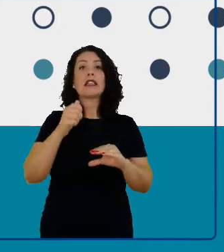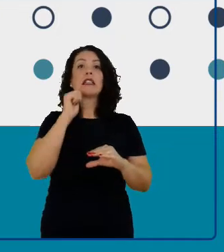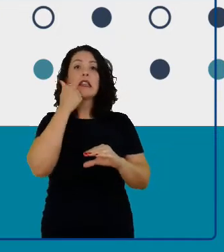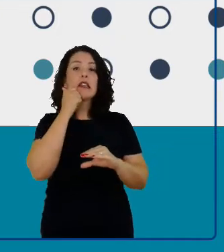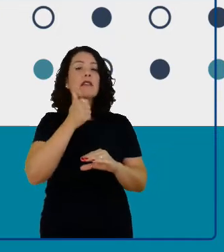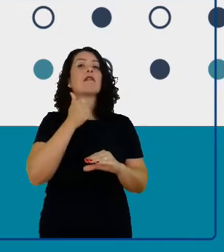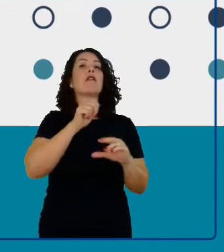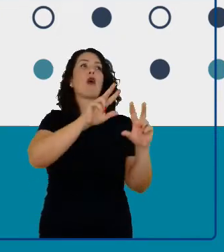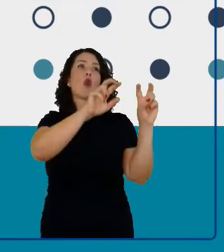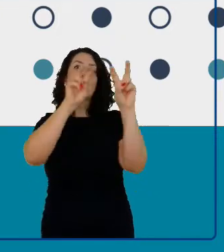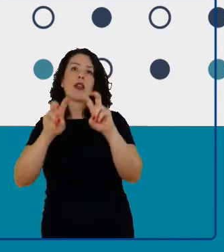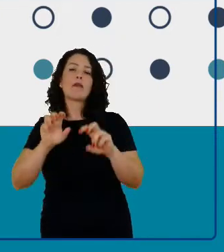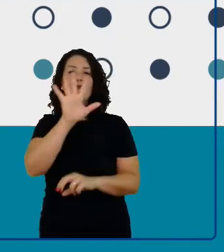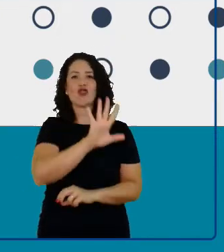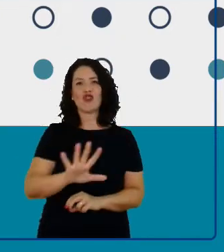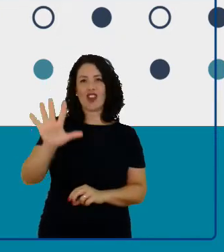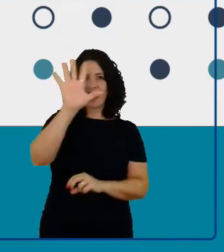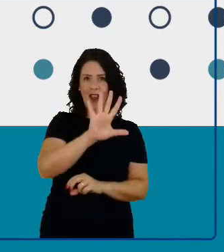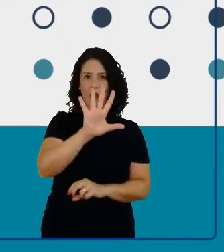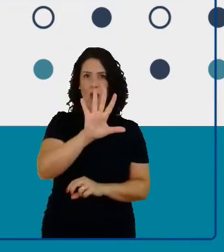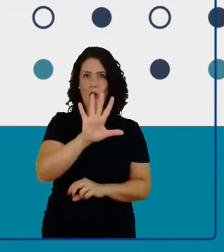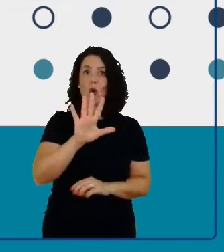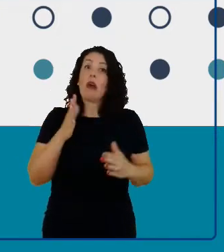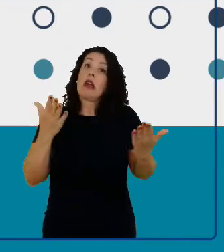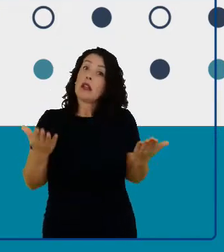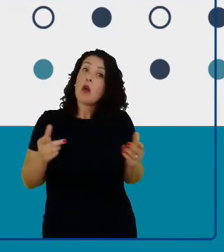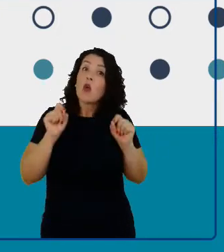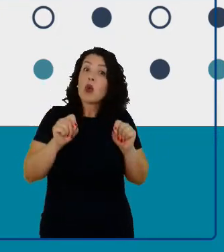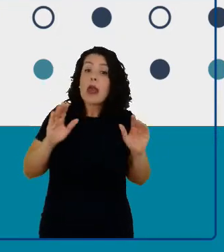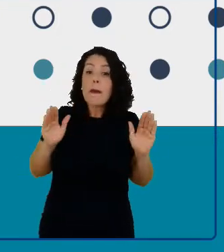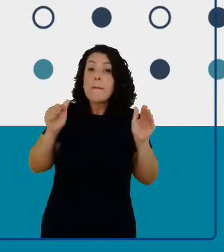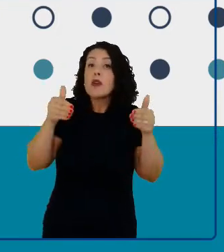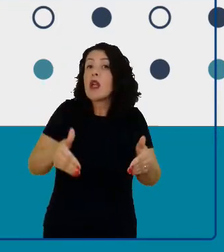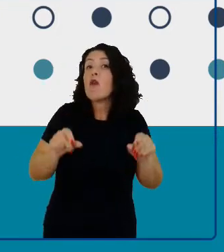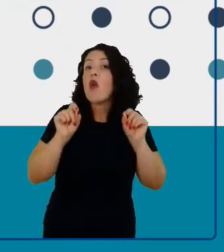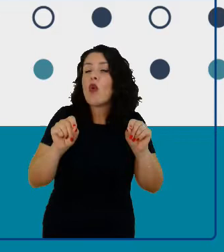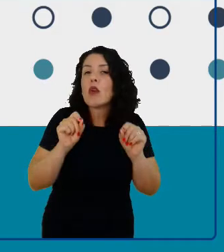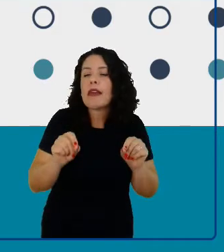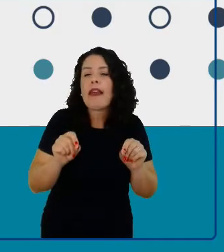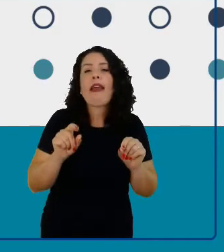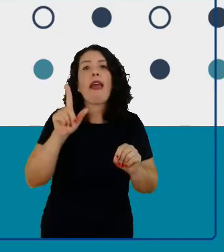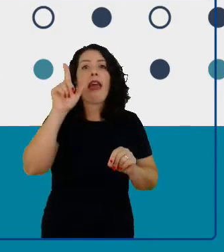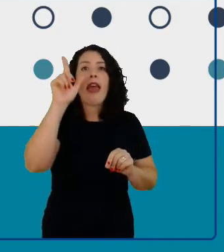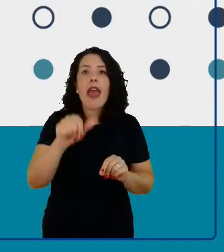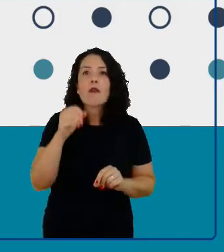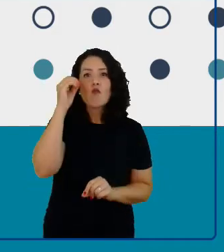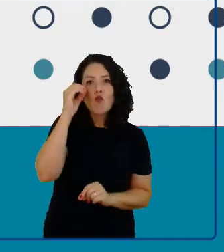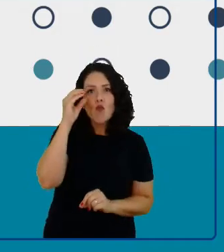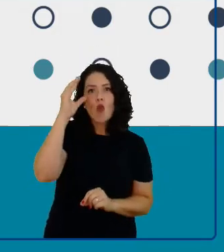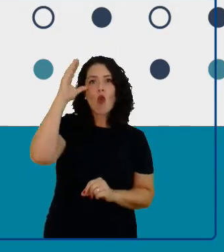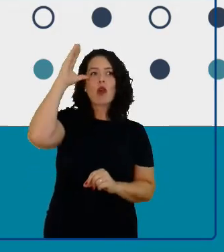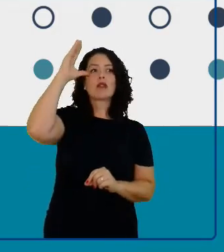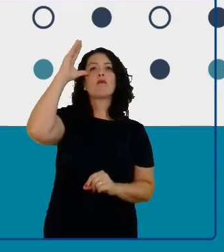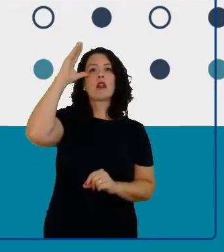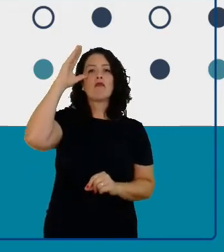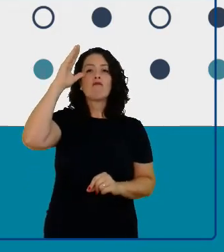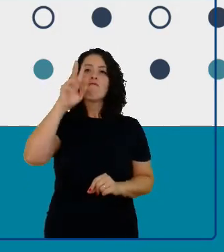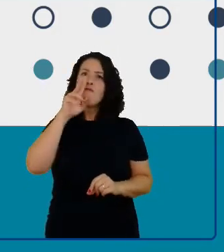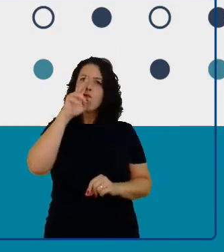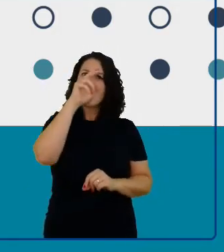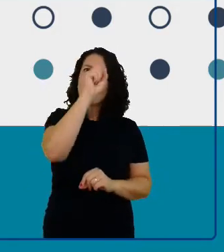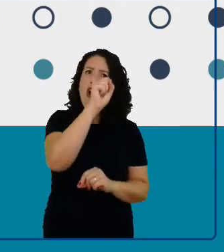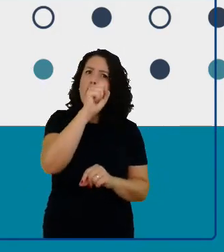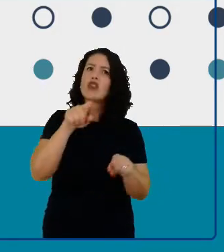frisando que o que se quer é fortalecer esse conhecimento e esse processo todo